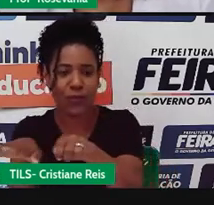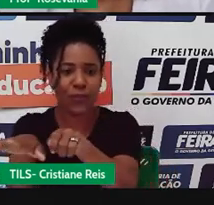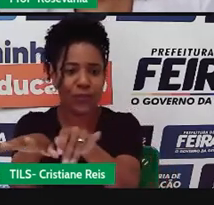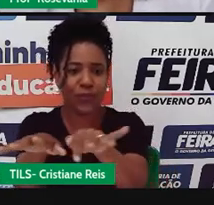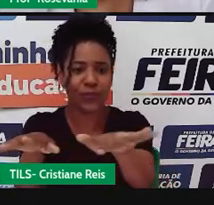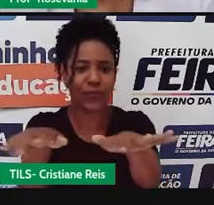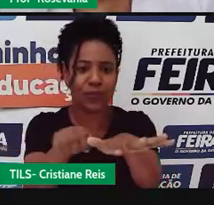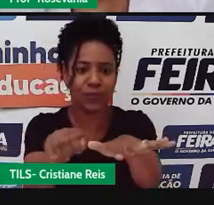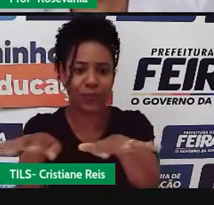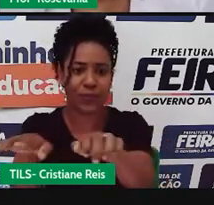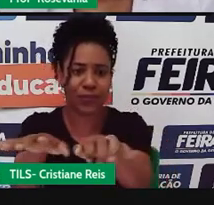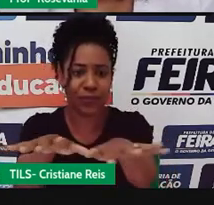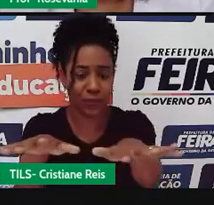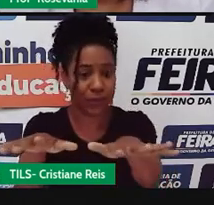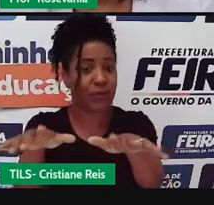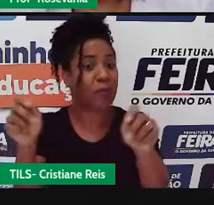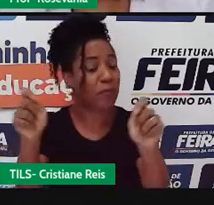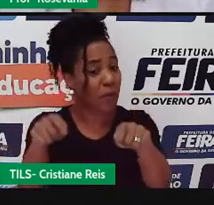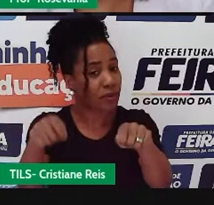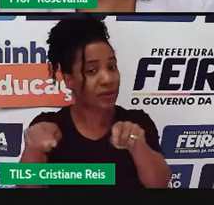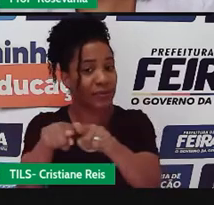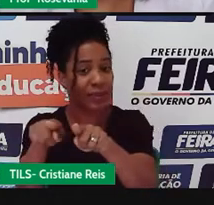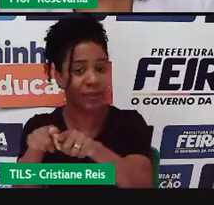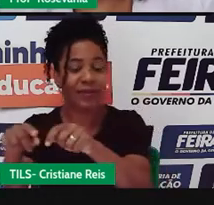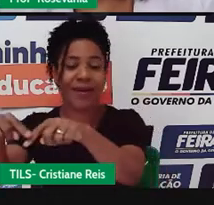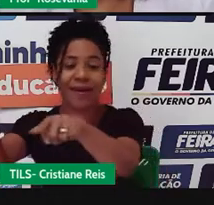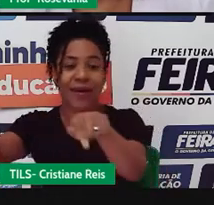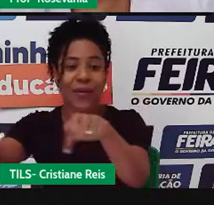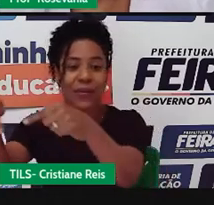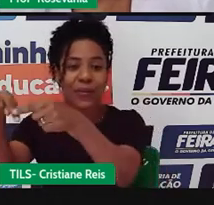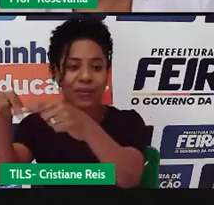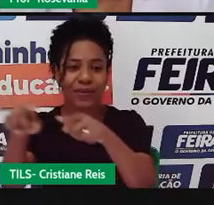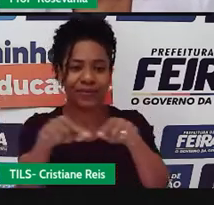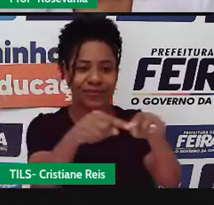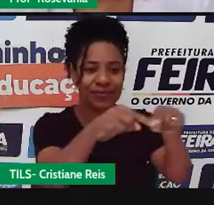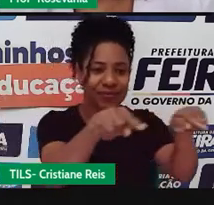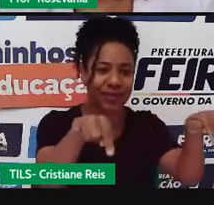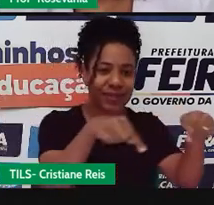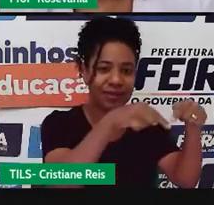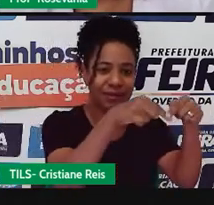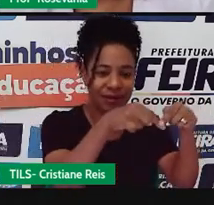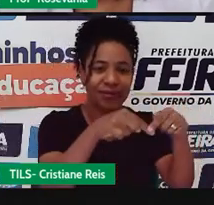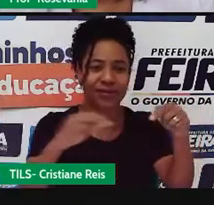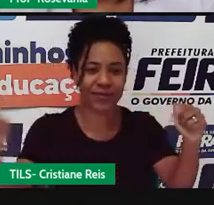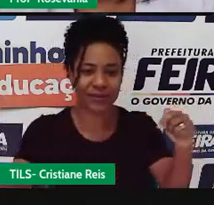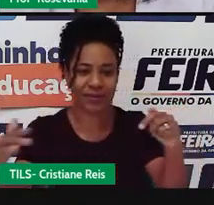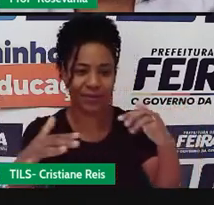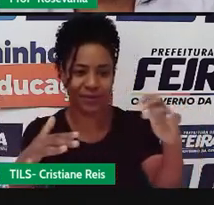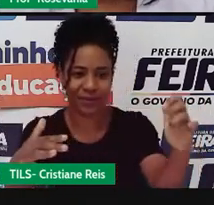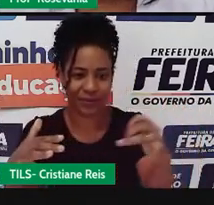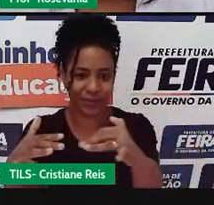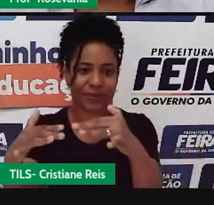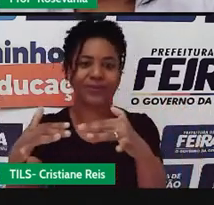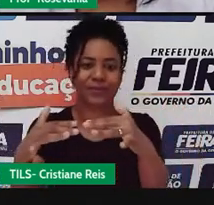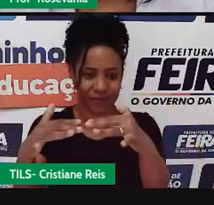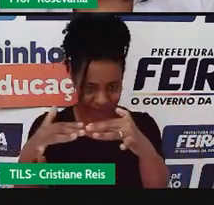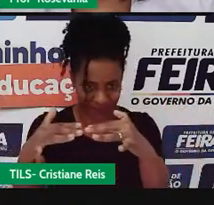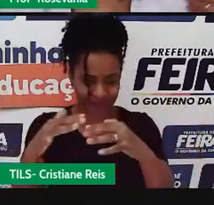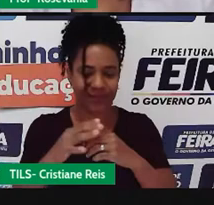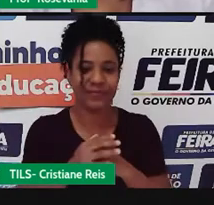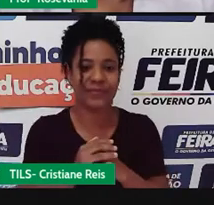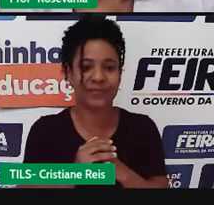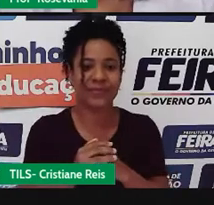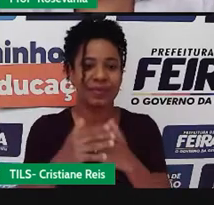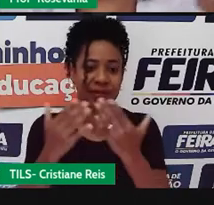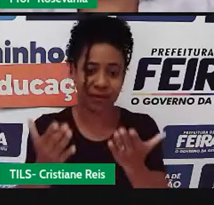água, né? Desses subafluentes aí. E essas águas, elas podem vir das chuvas, no caso da maioria dos rios,